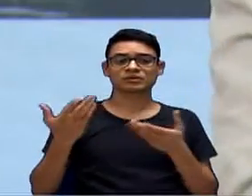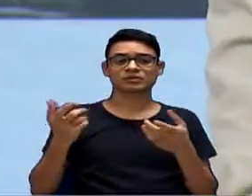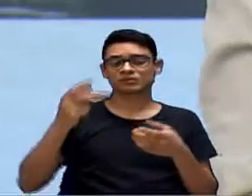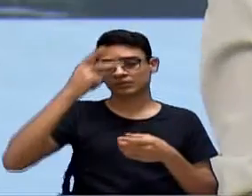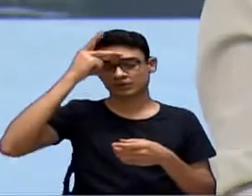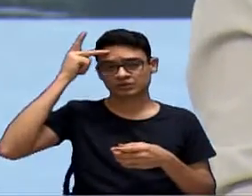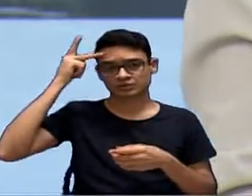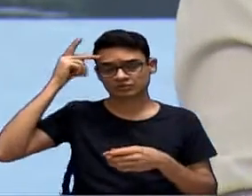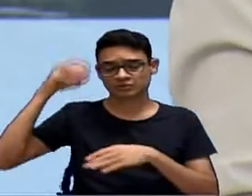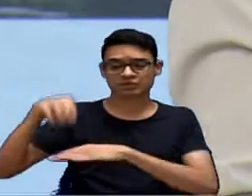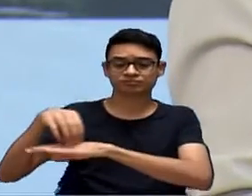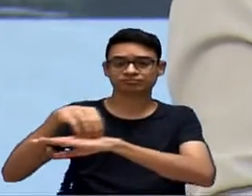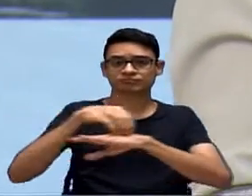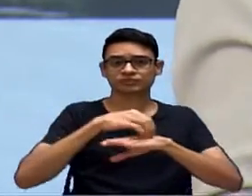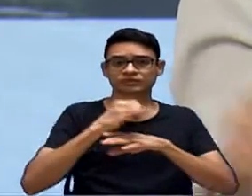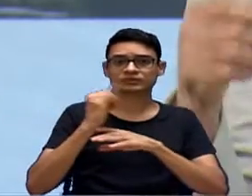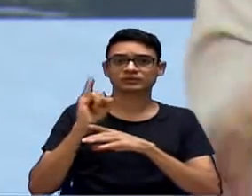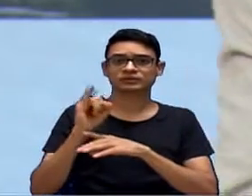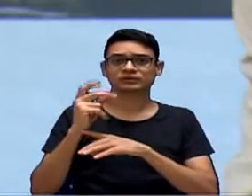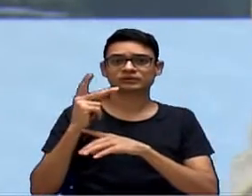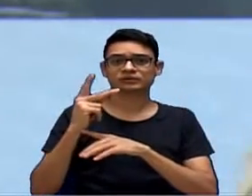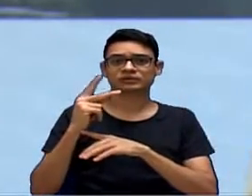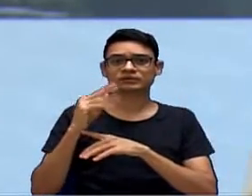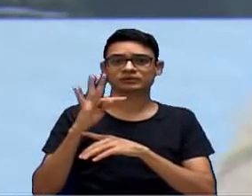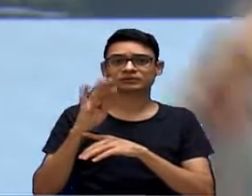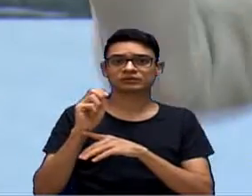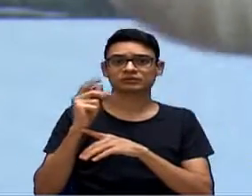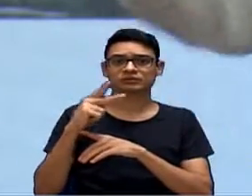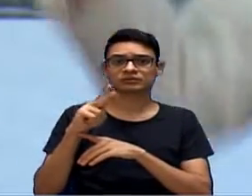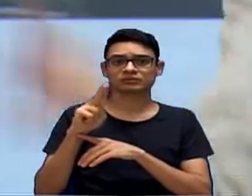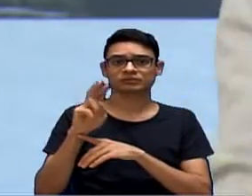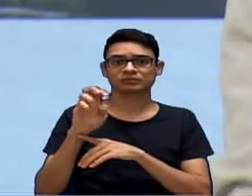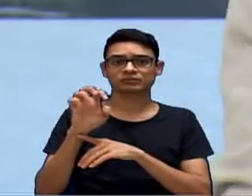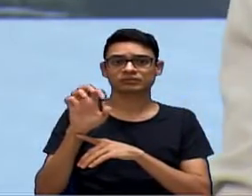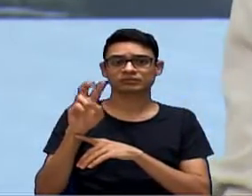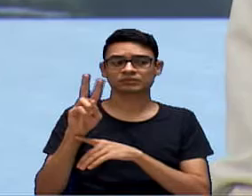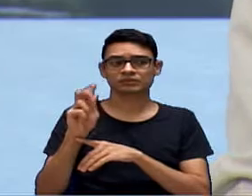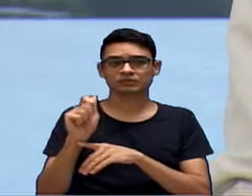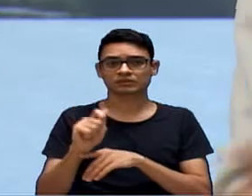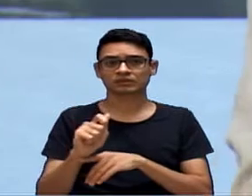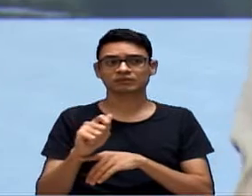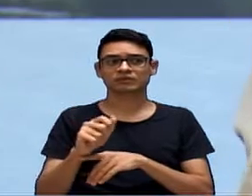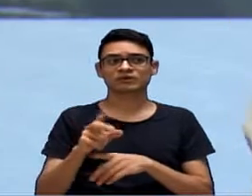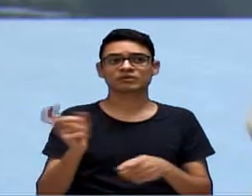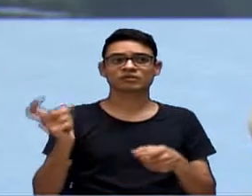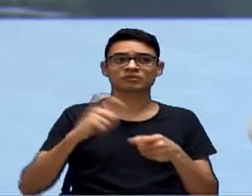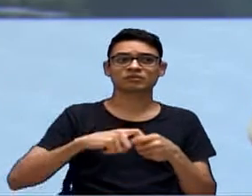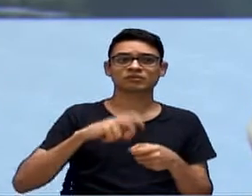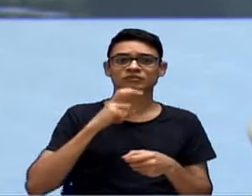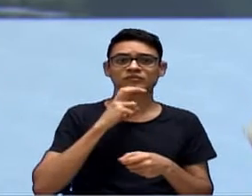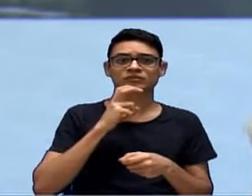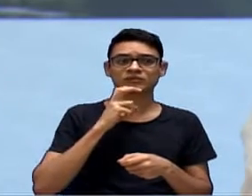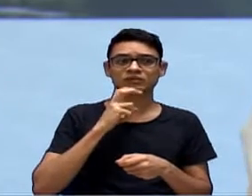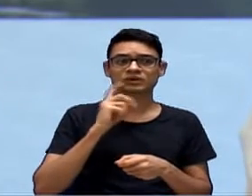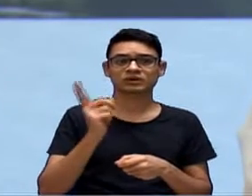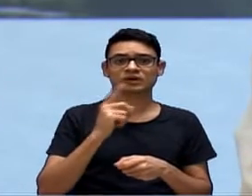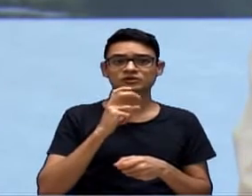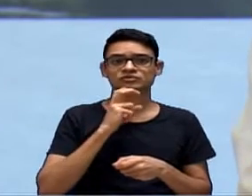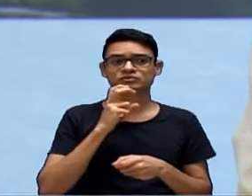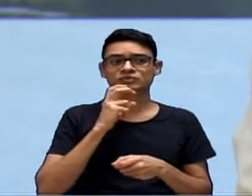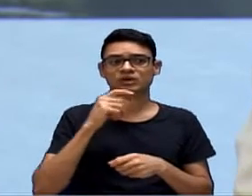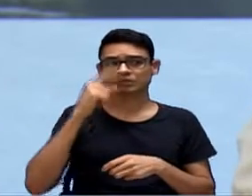paciente, vai para Itu, volta para Sorocaba, volta... É um absurdo Sorocaba mandando pacientes para Itu